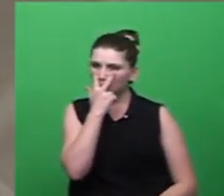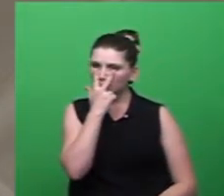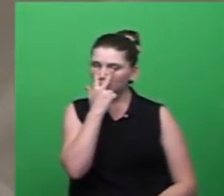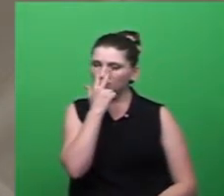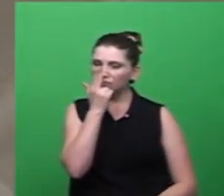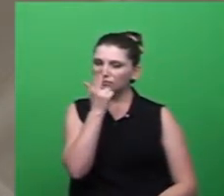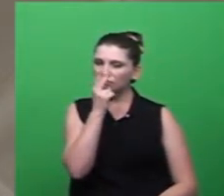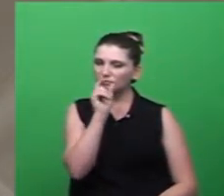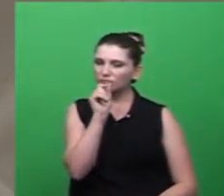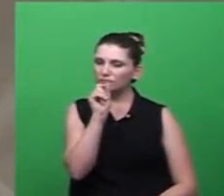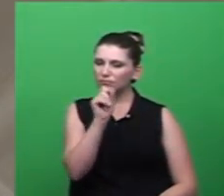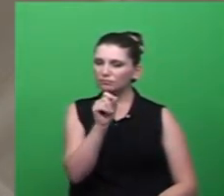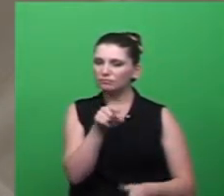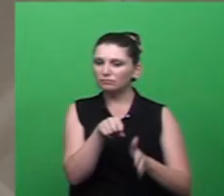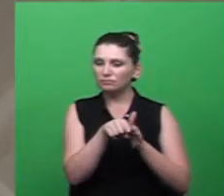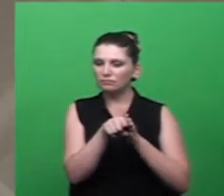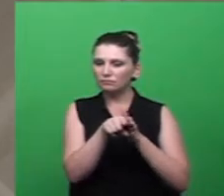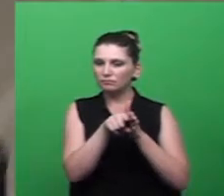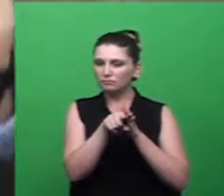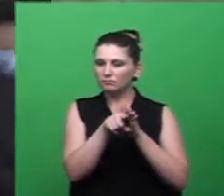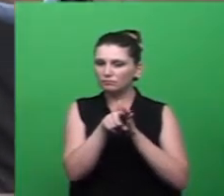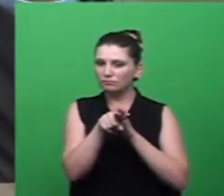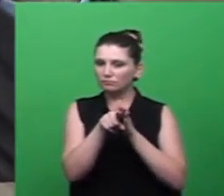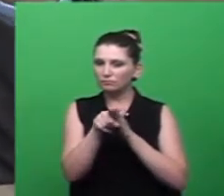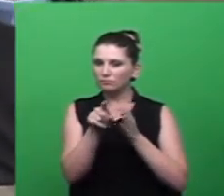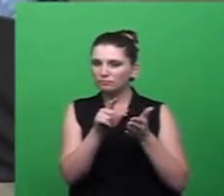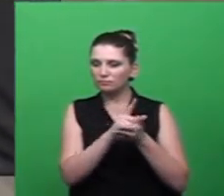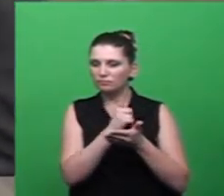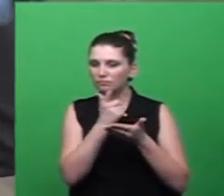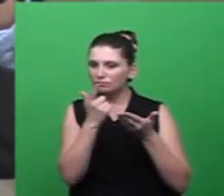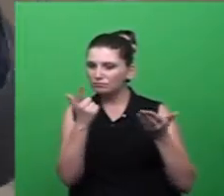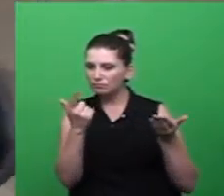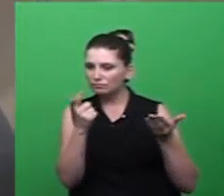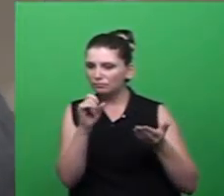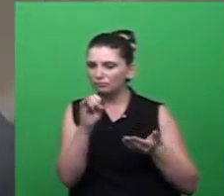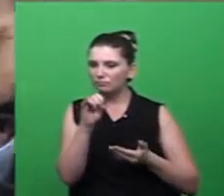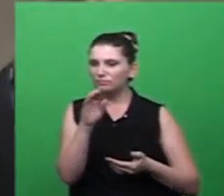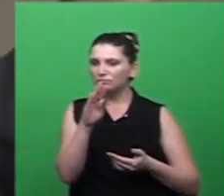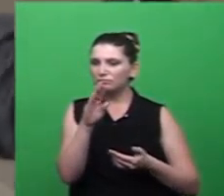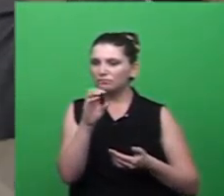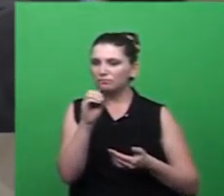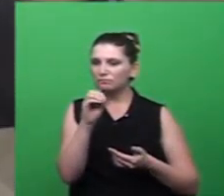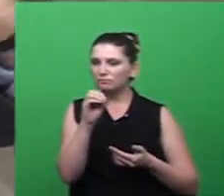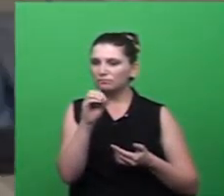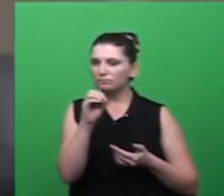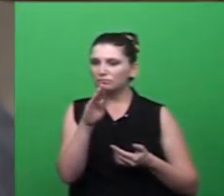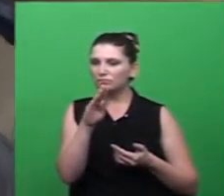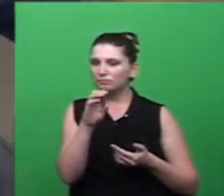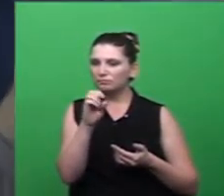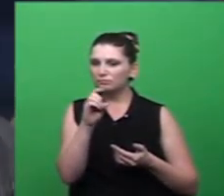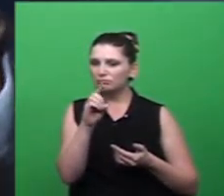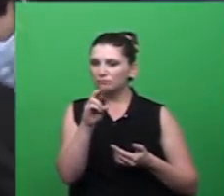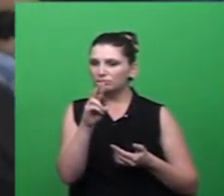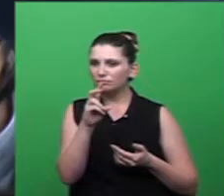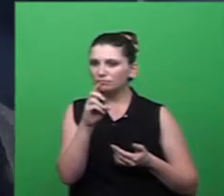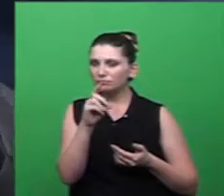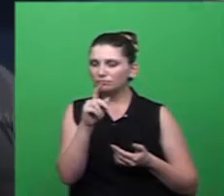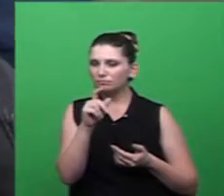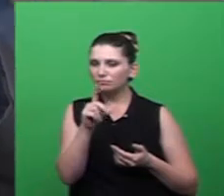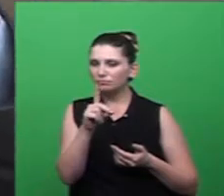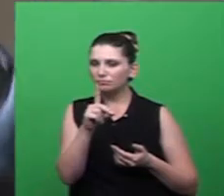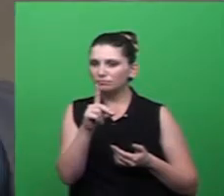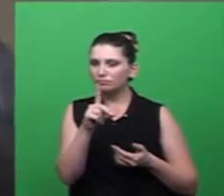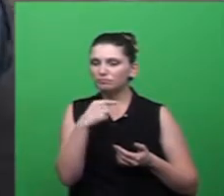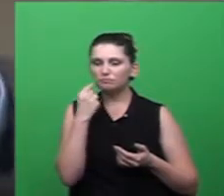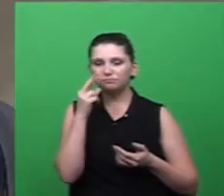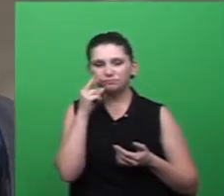pesquisa do Datafolha do Ibope tu visita estrategicamente algumas algumas pessoas